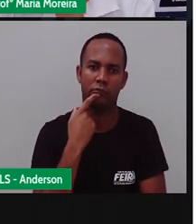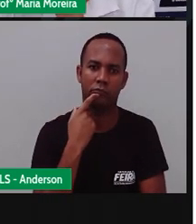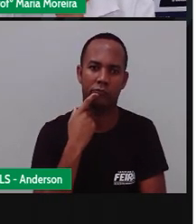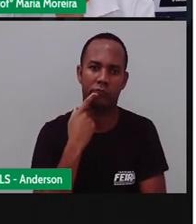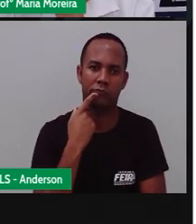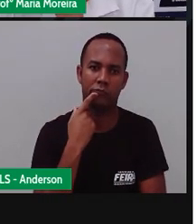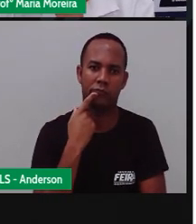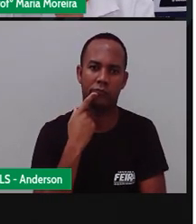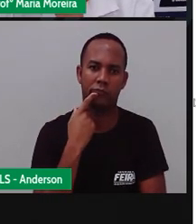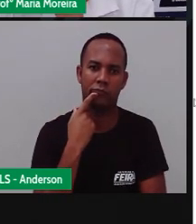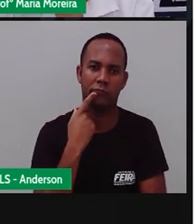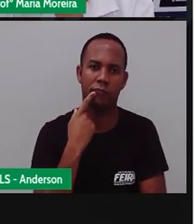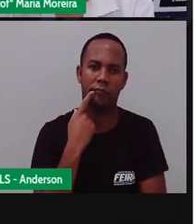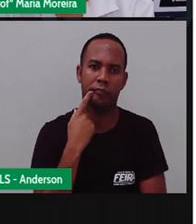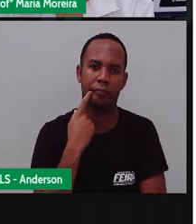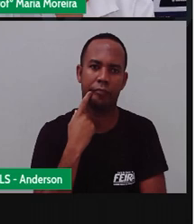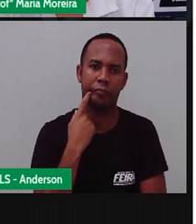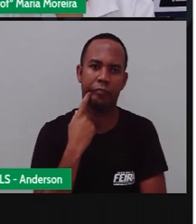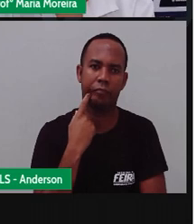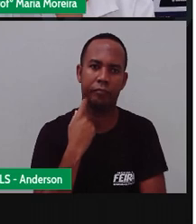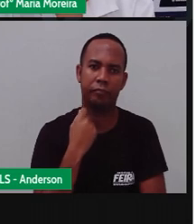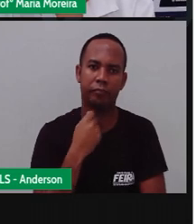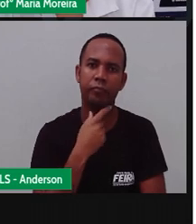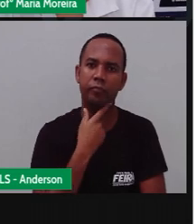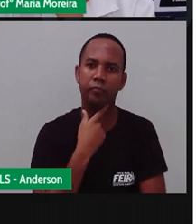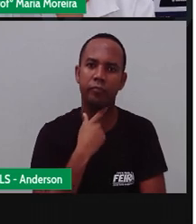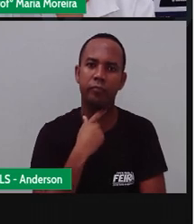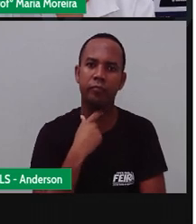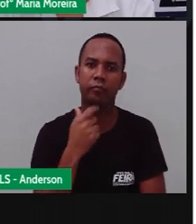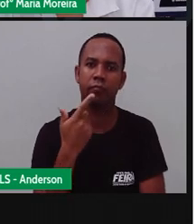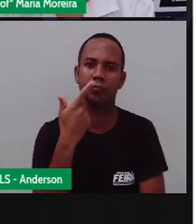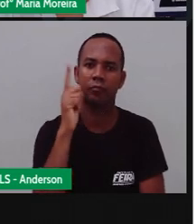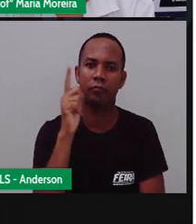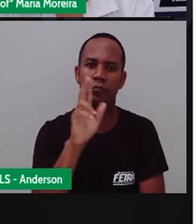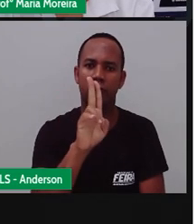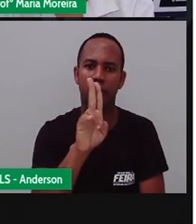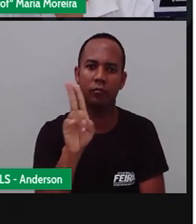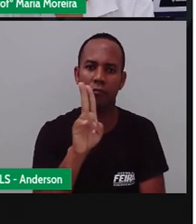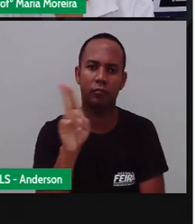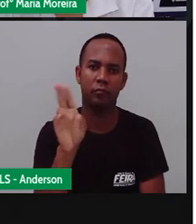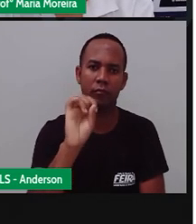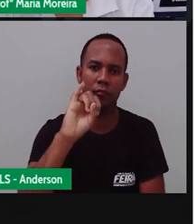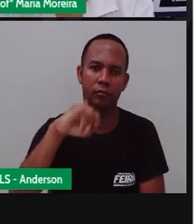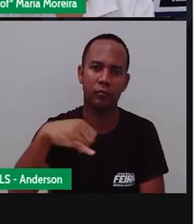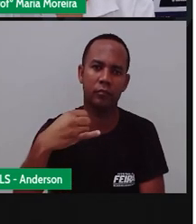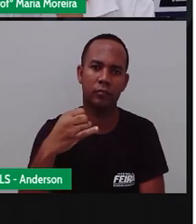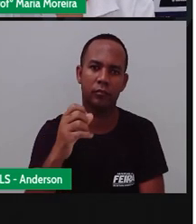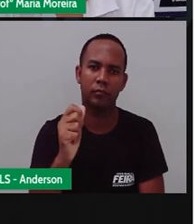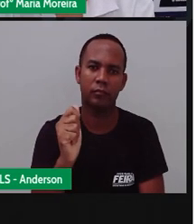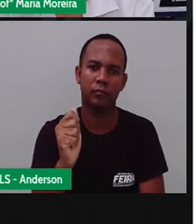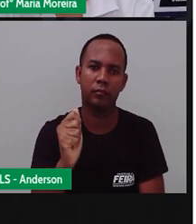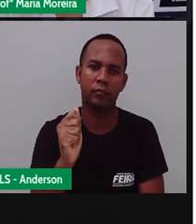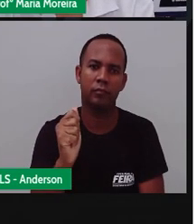Jabuti-cabeira. Ó. Outro que a Proja achou. Vamos ver se a gente acha aqui.